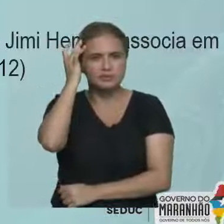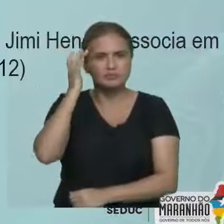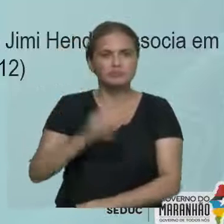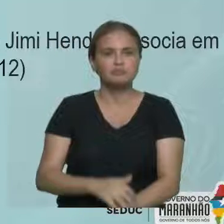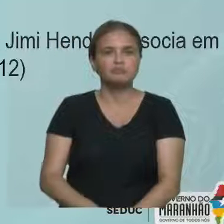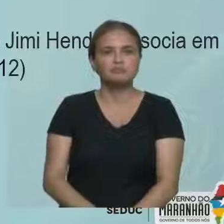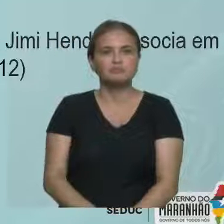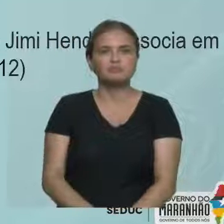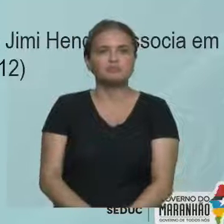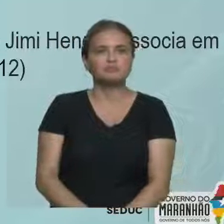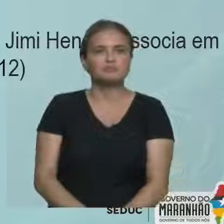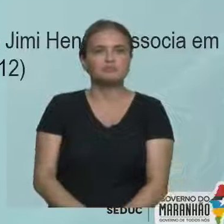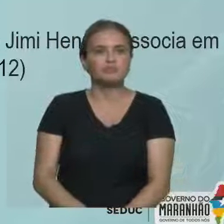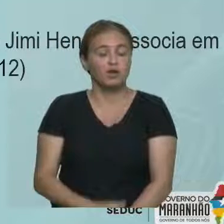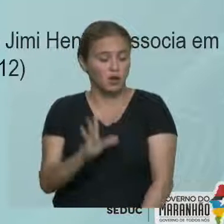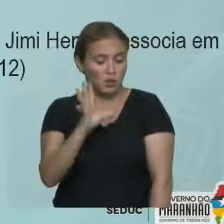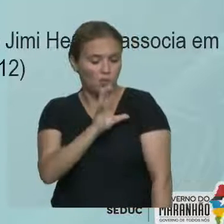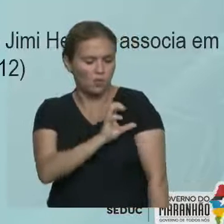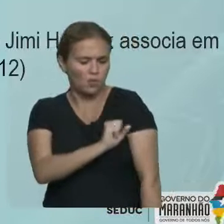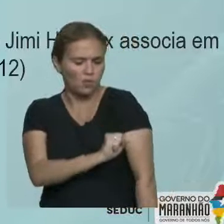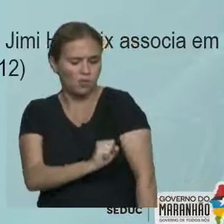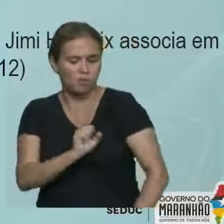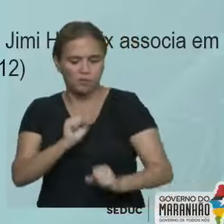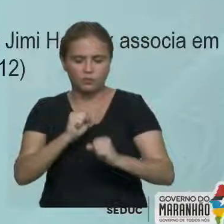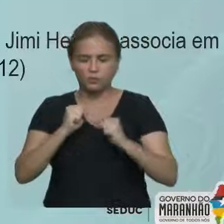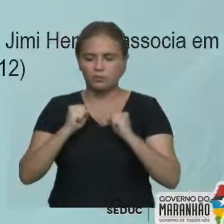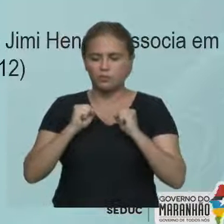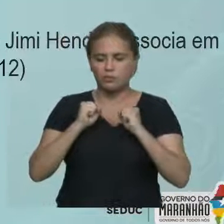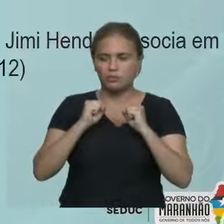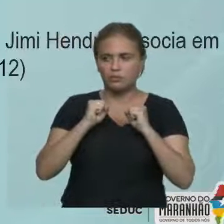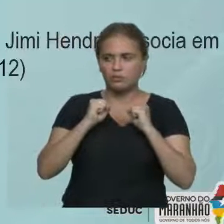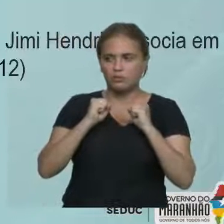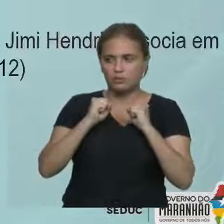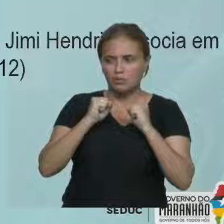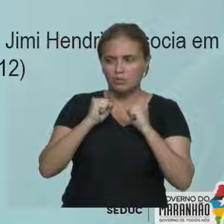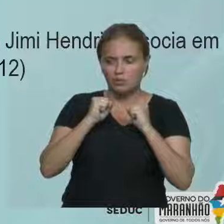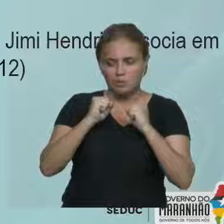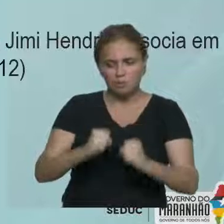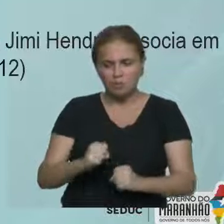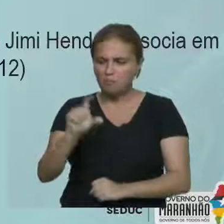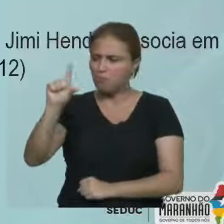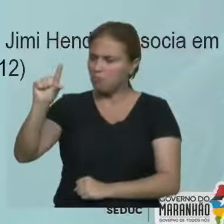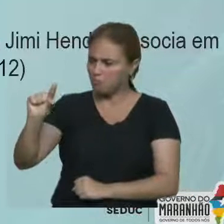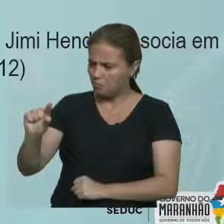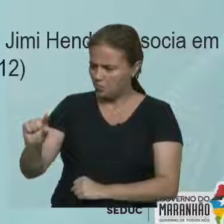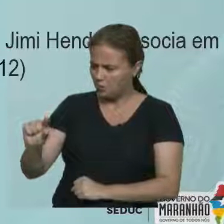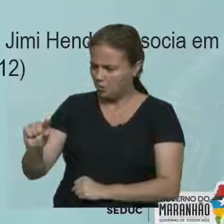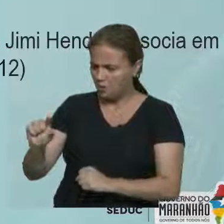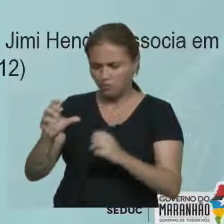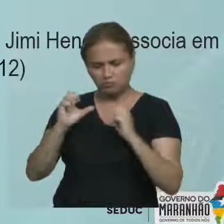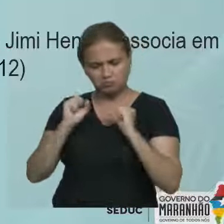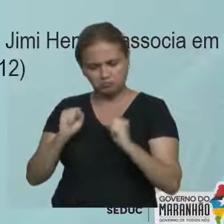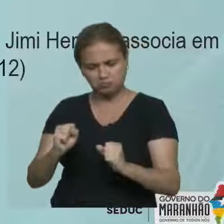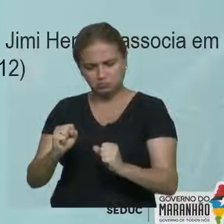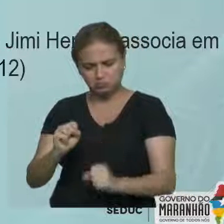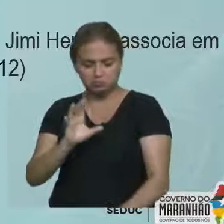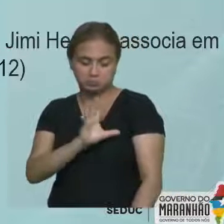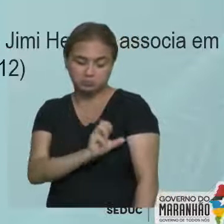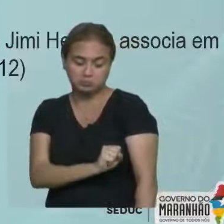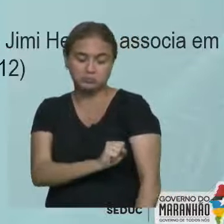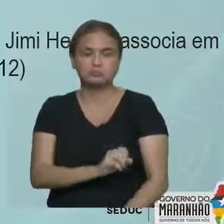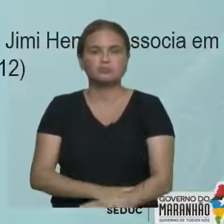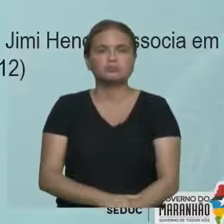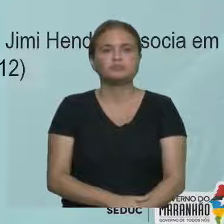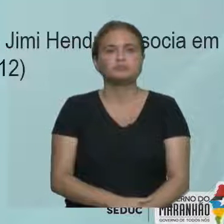ou I? Então, B, o amor pelo poder deve ser menor do que o poder do amor? Letra C. O poder